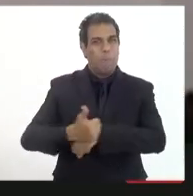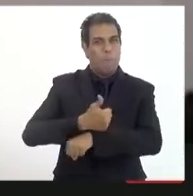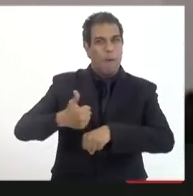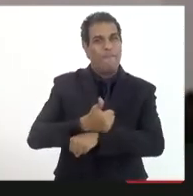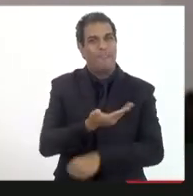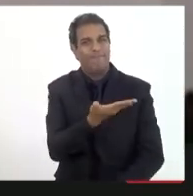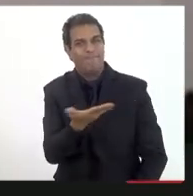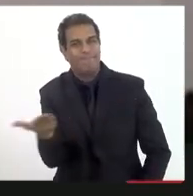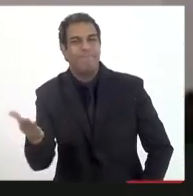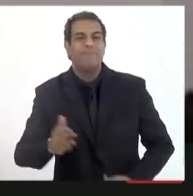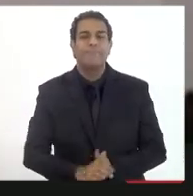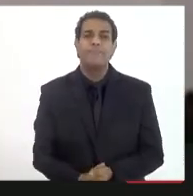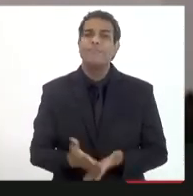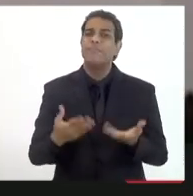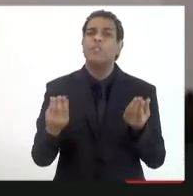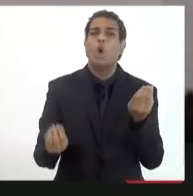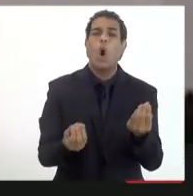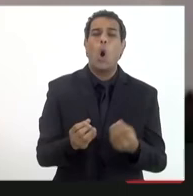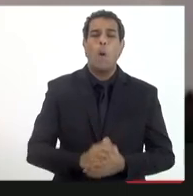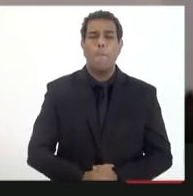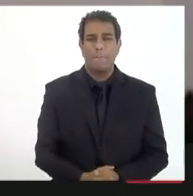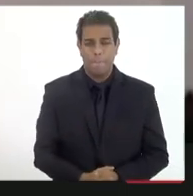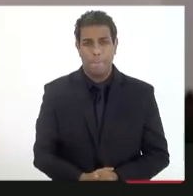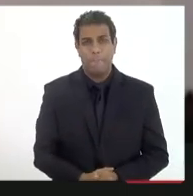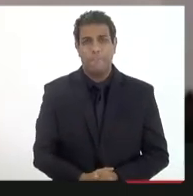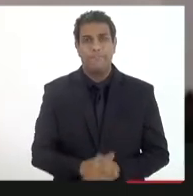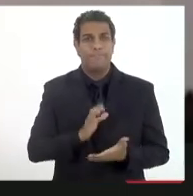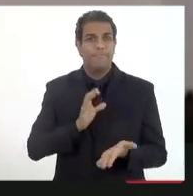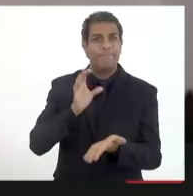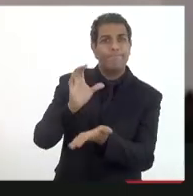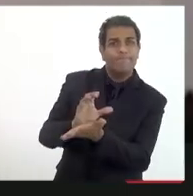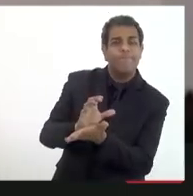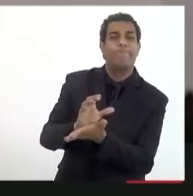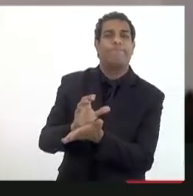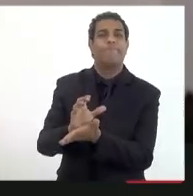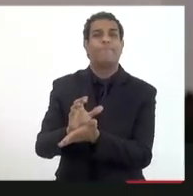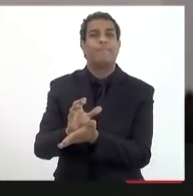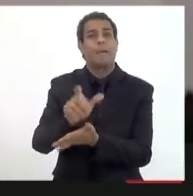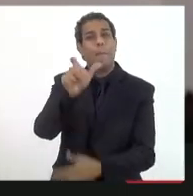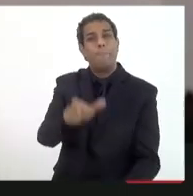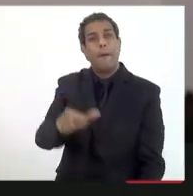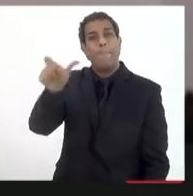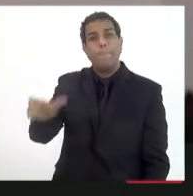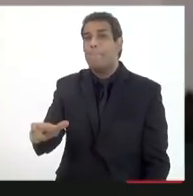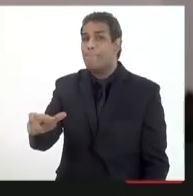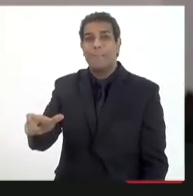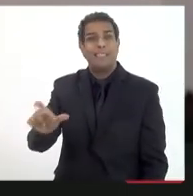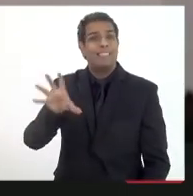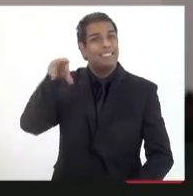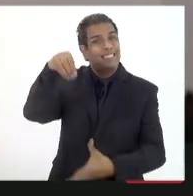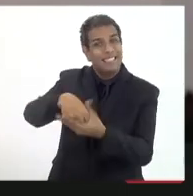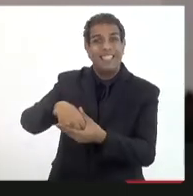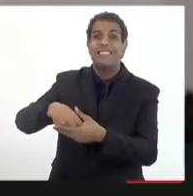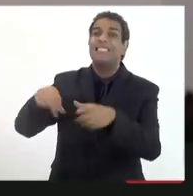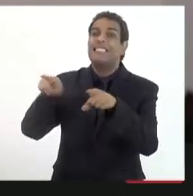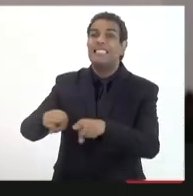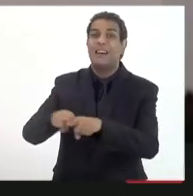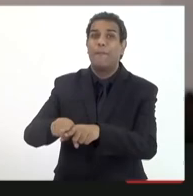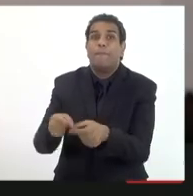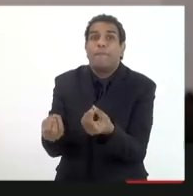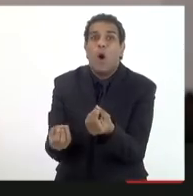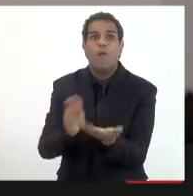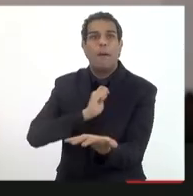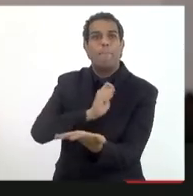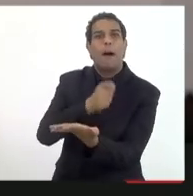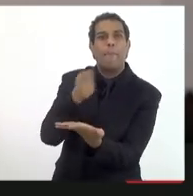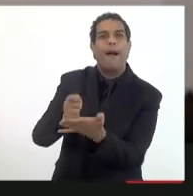Gadelha que a gente fale de investimento pessoal está na rubrica de custeio por isso eu falei do custeio eu